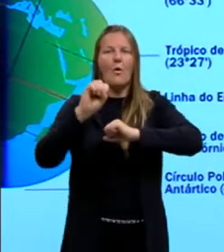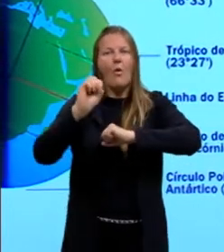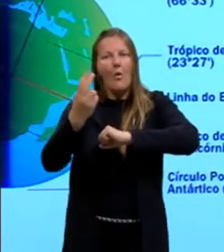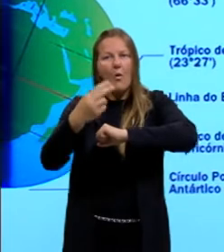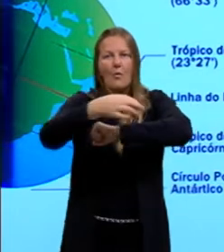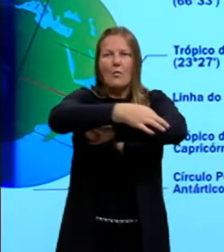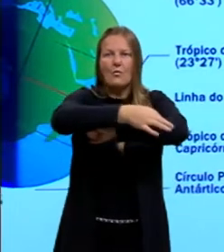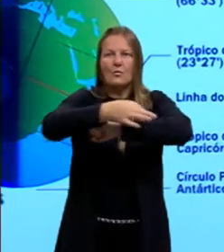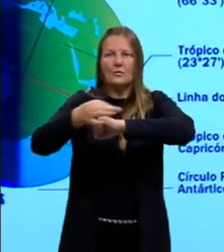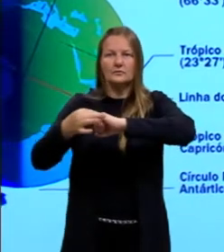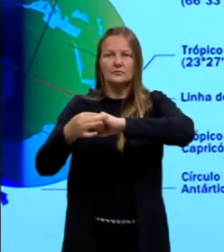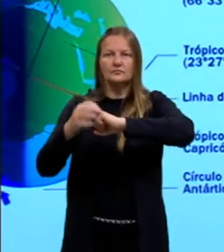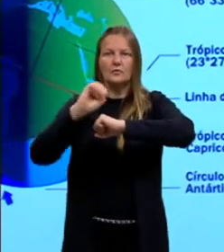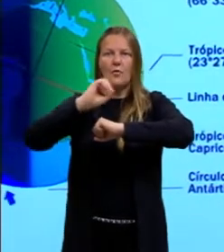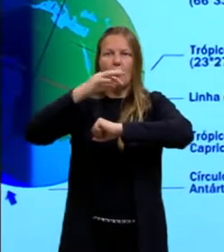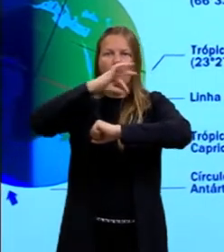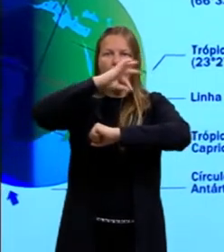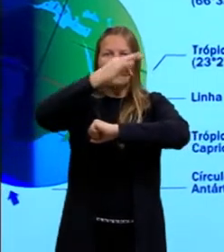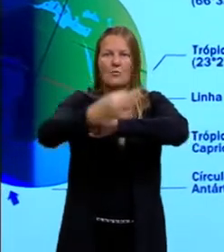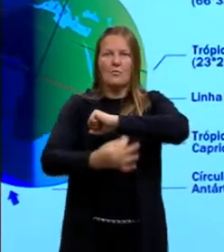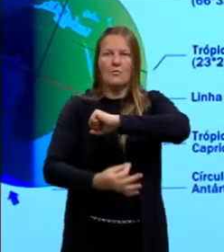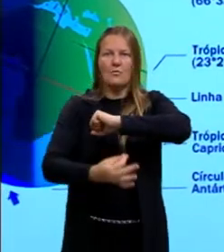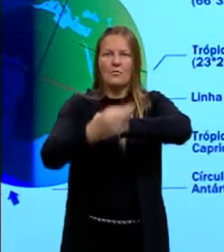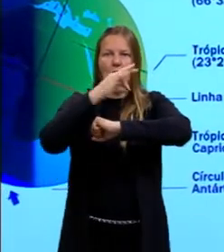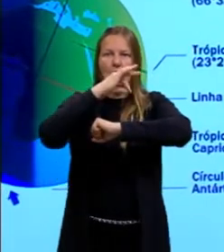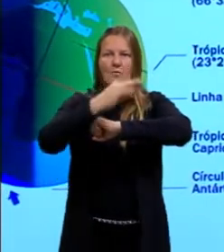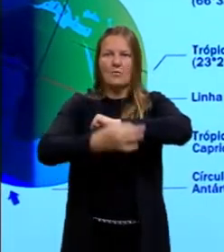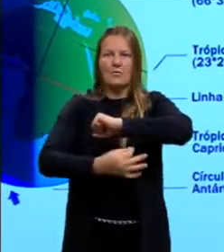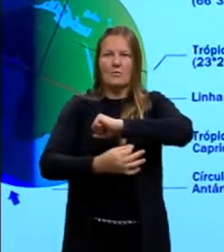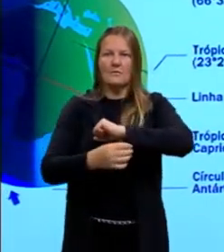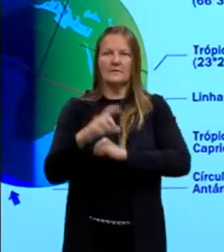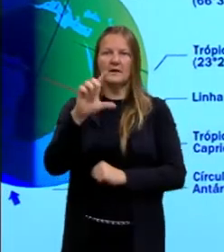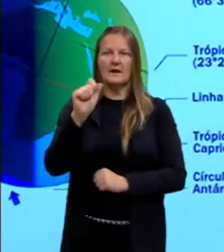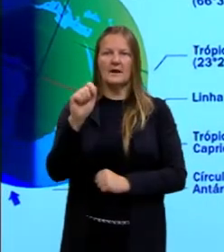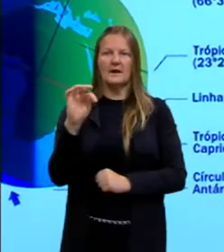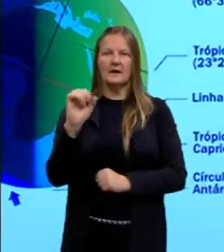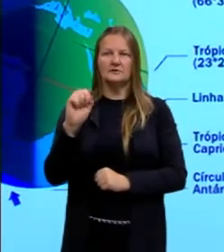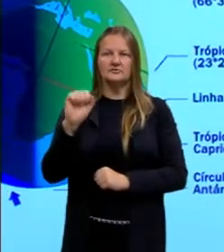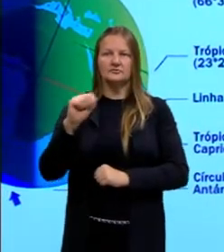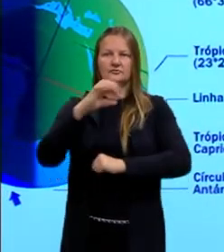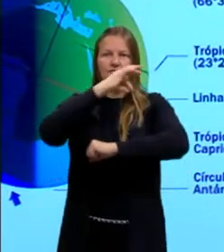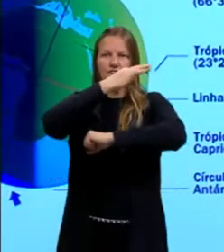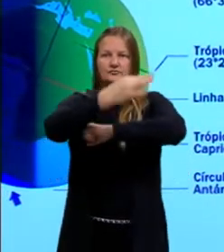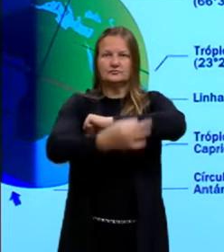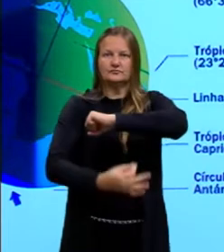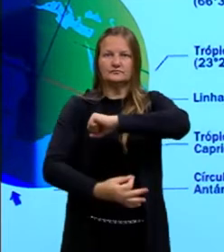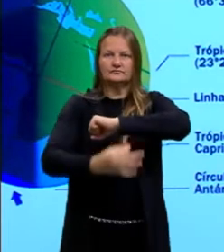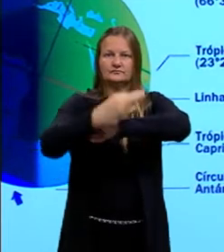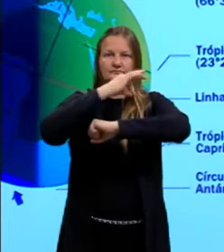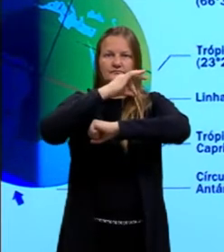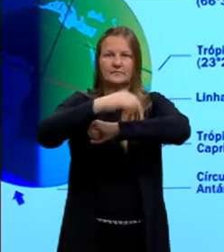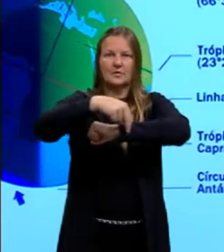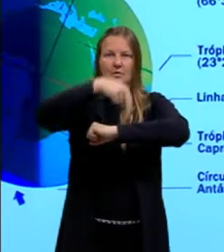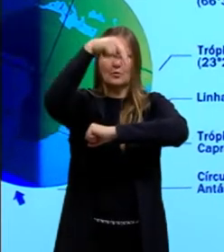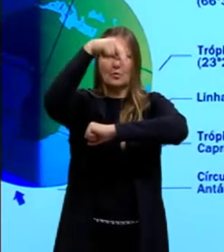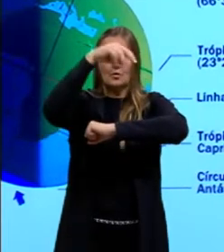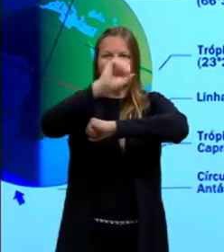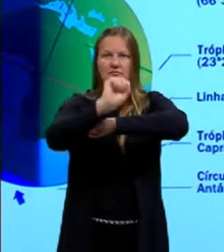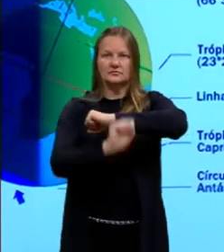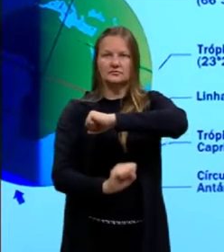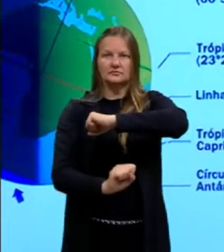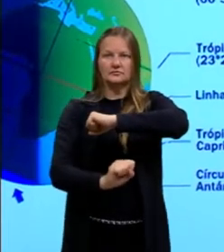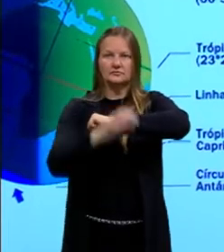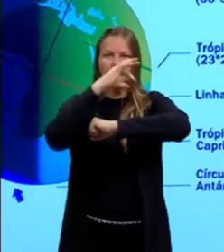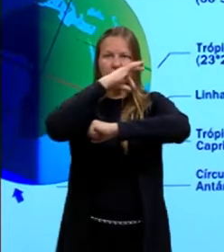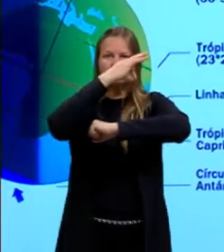de longitude. Latitude é a partir do Equador para o Norte ou para o Sul, então, é a distância que o paralelo tem em